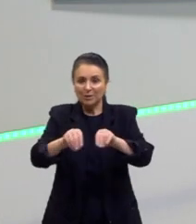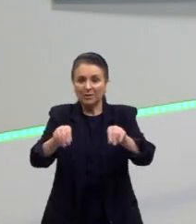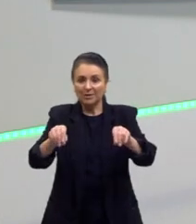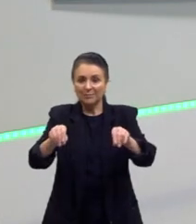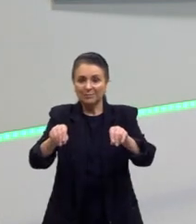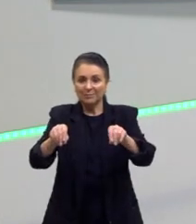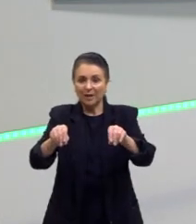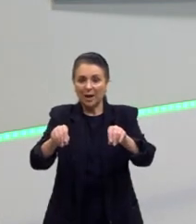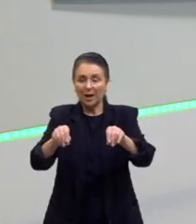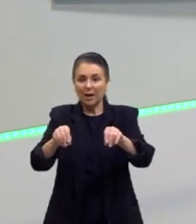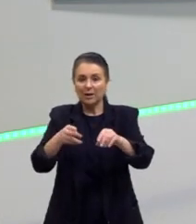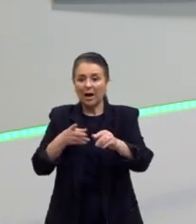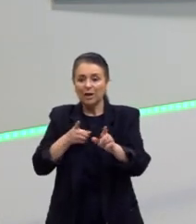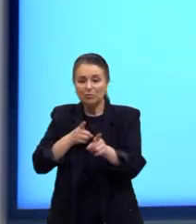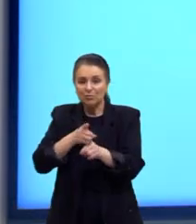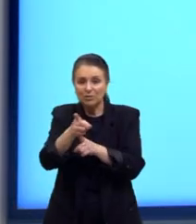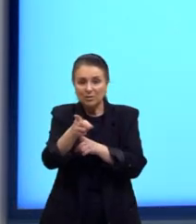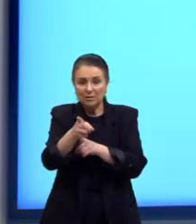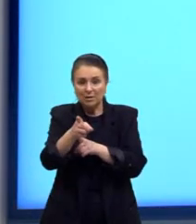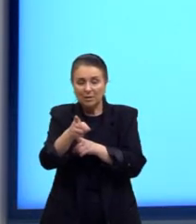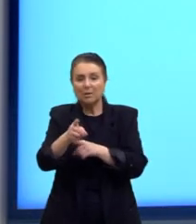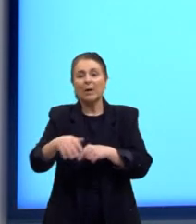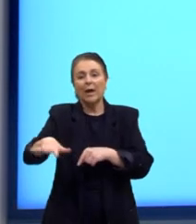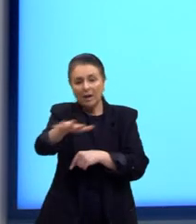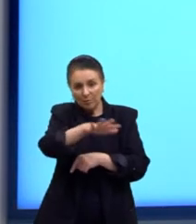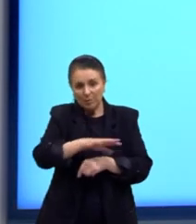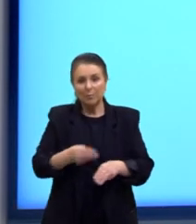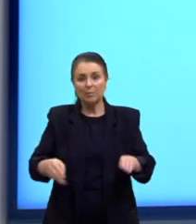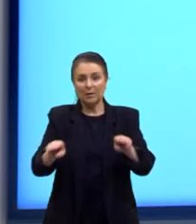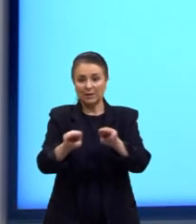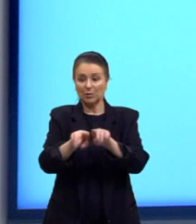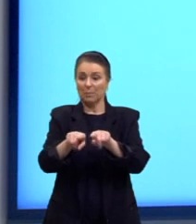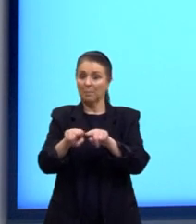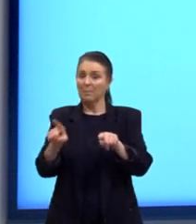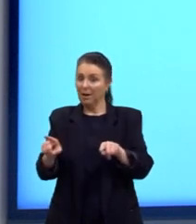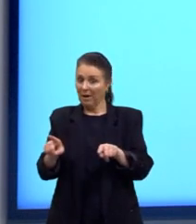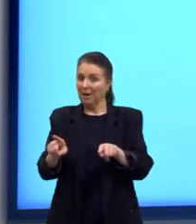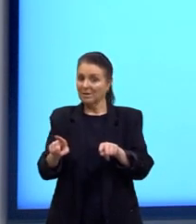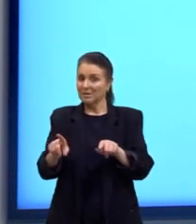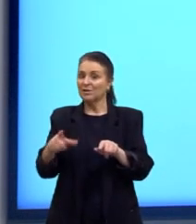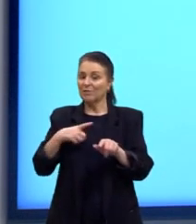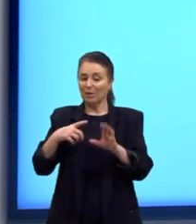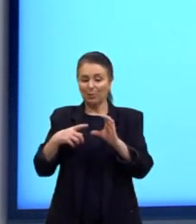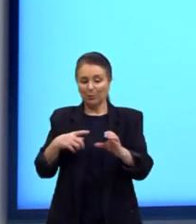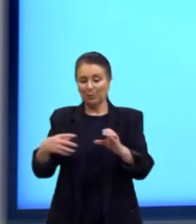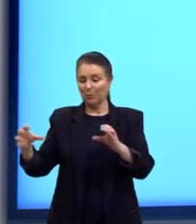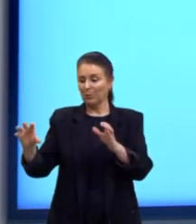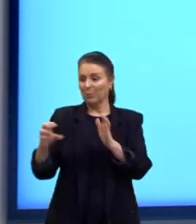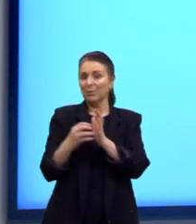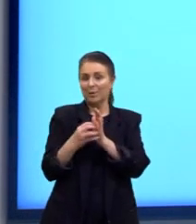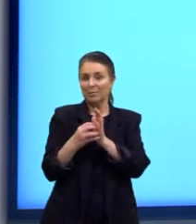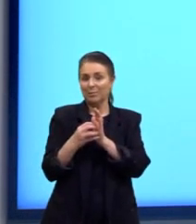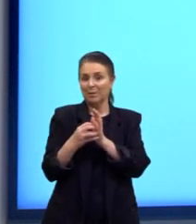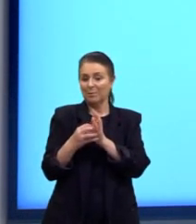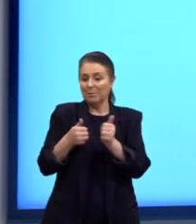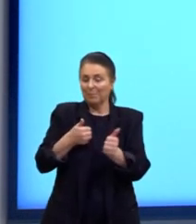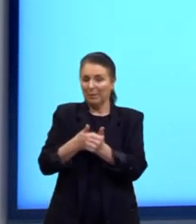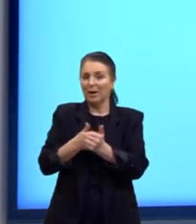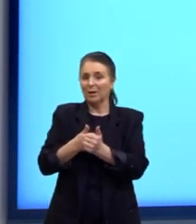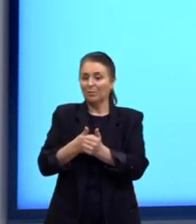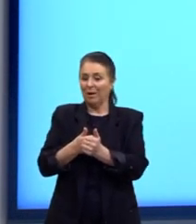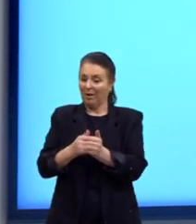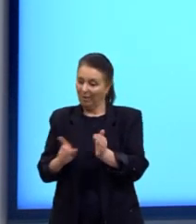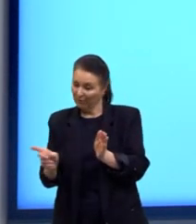dela. Mas, claro, se eu colocar... Se eu chegar com o ímã próximo dela, ela vai obedecer o ímã. Ela vai começar a girar, né? Em